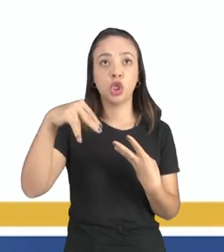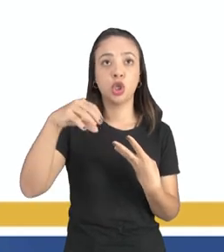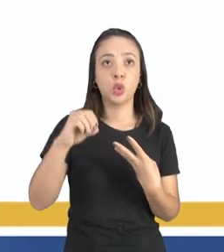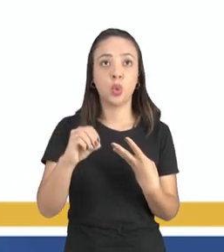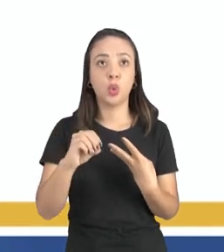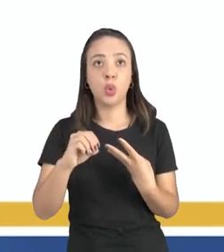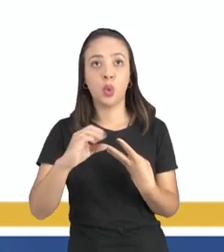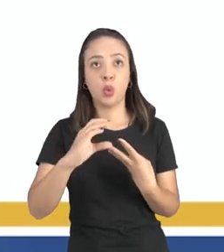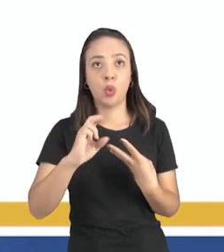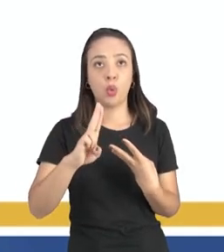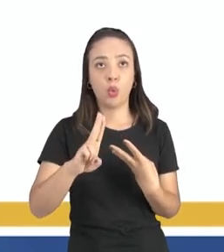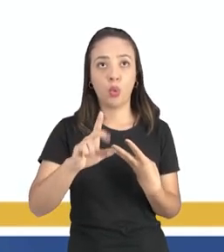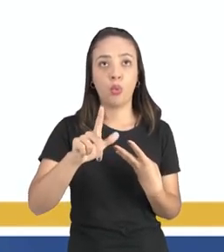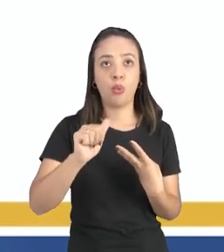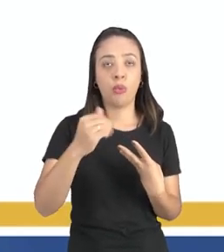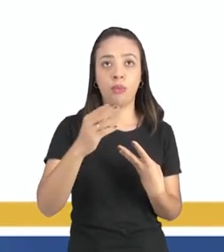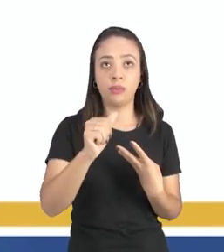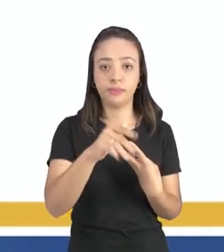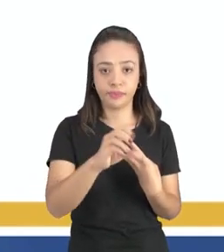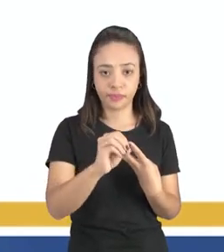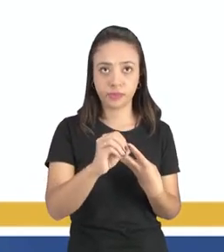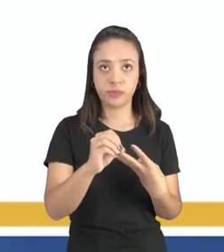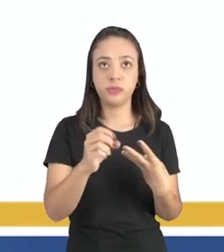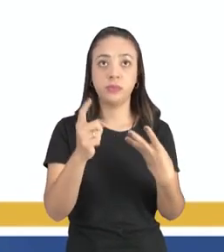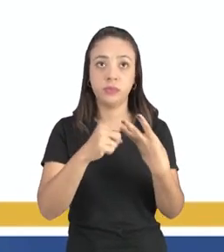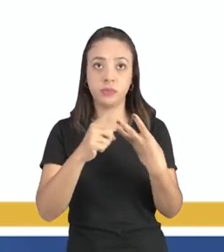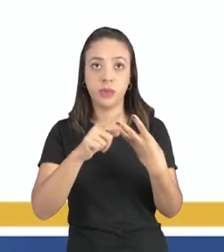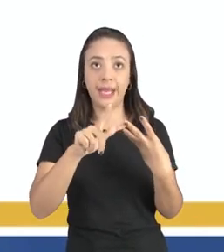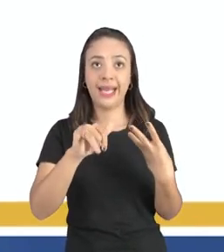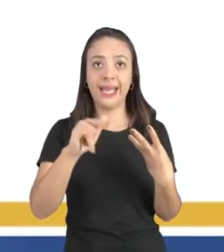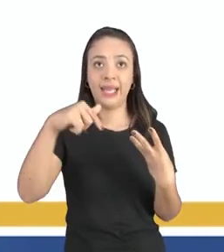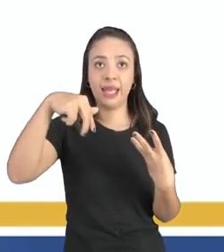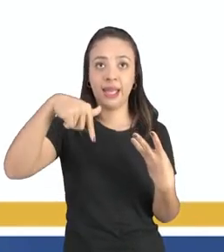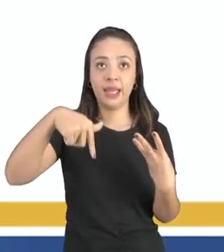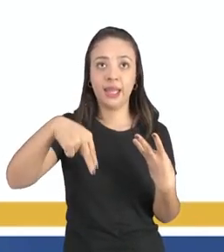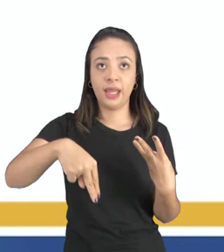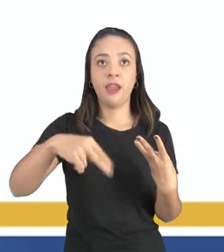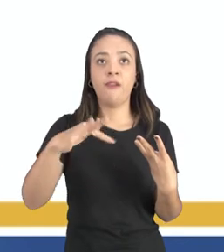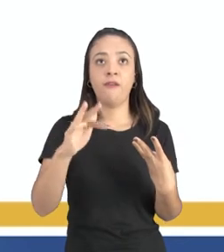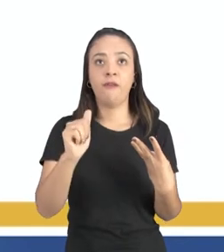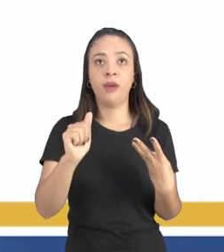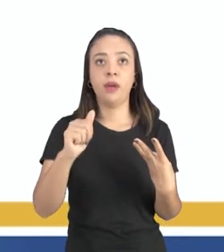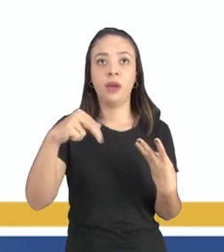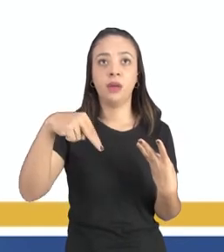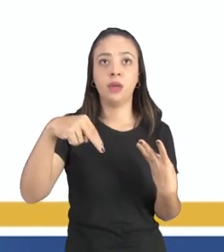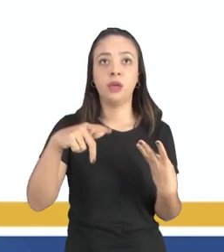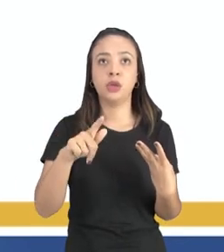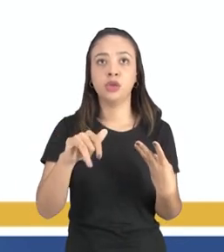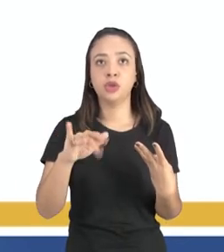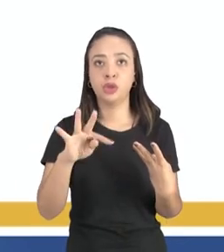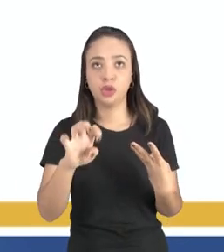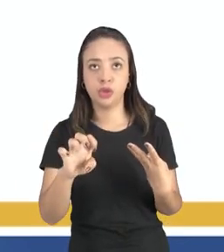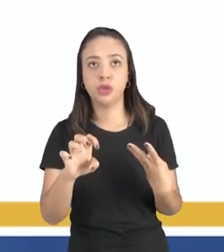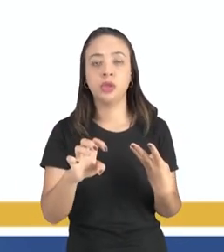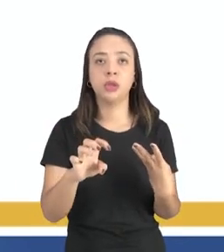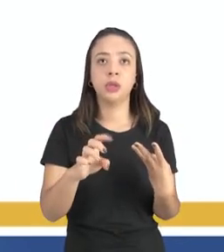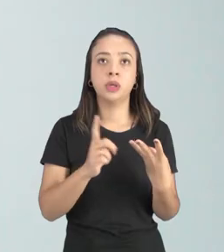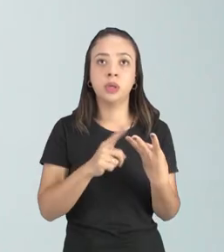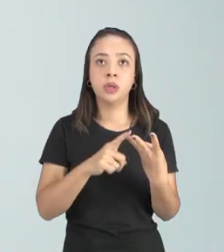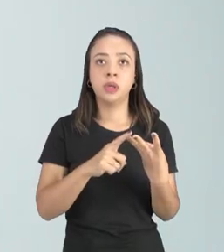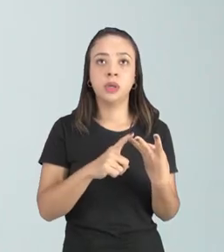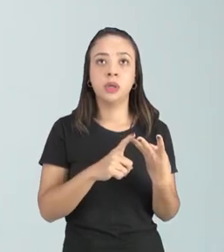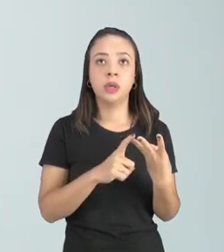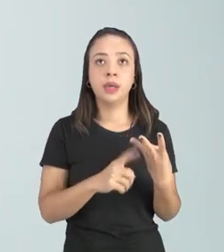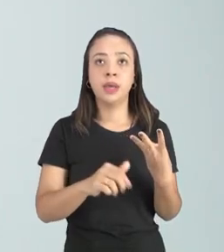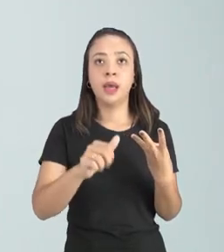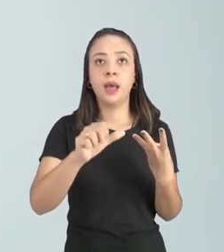a disseminação hematogênica justamente essa disseminação através da condição sanguínea né que